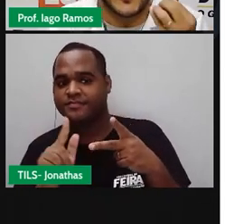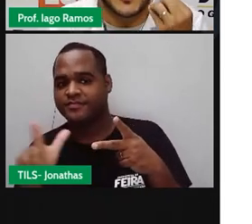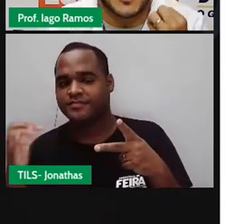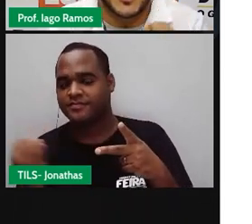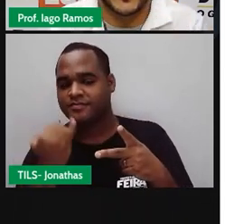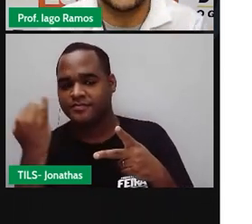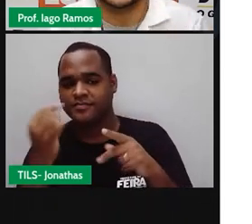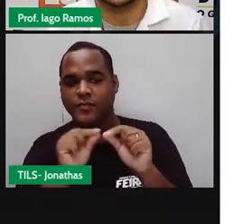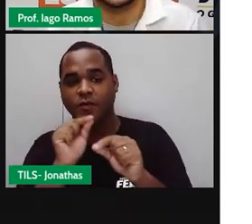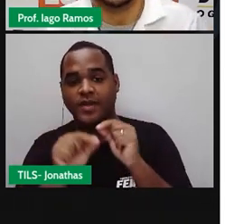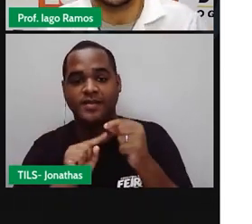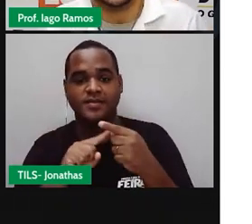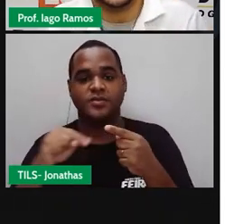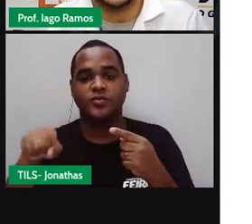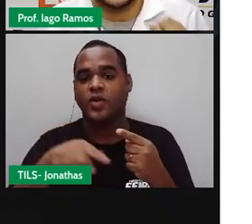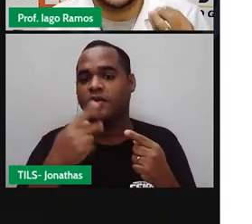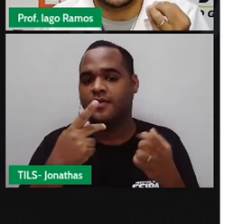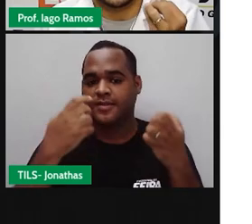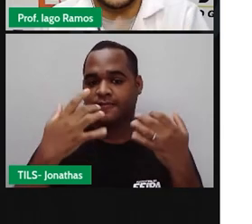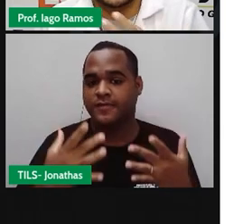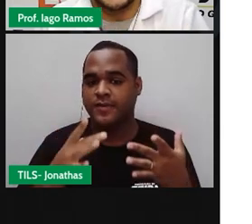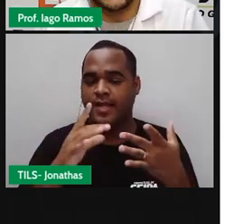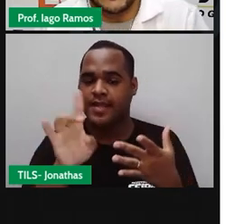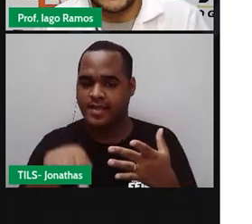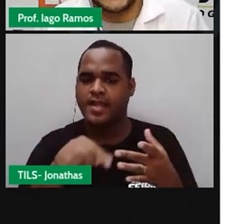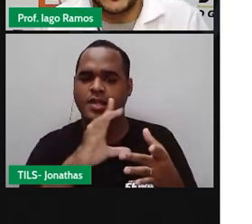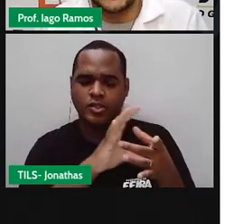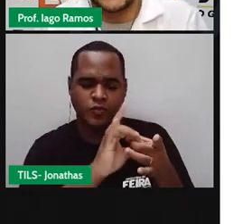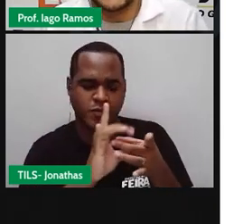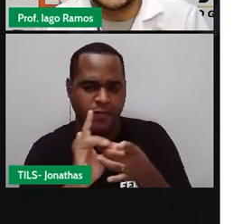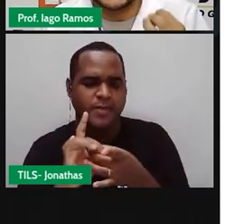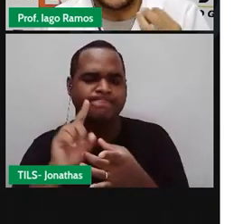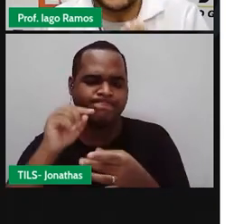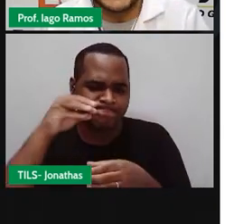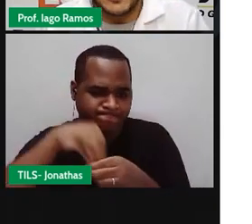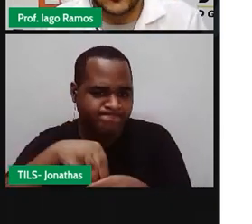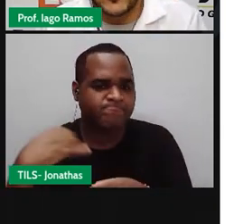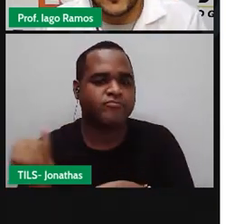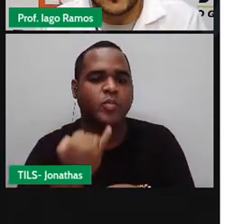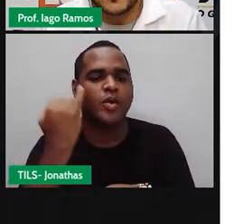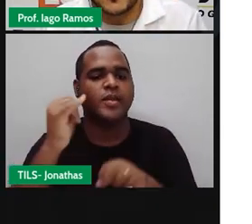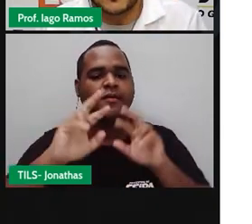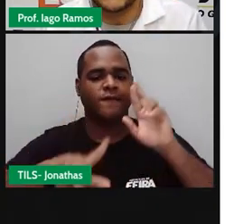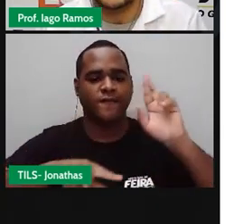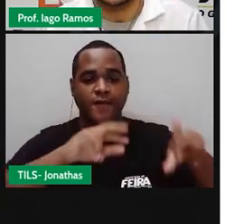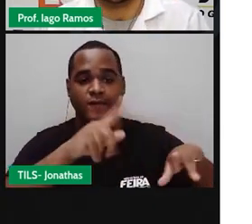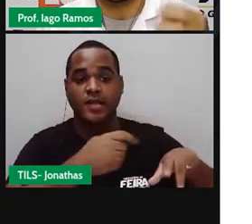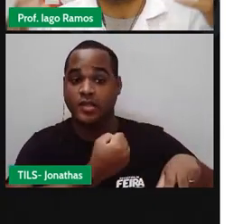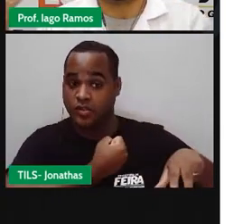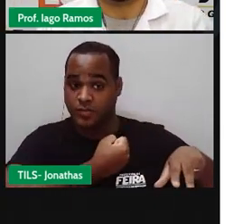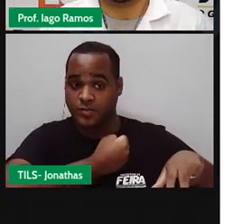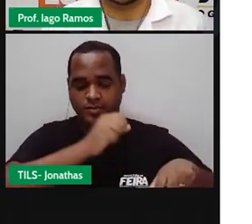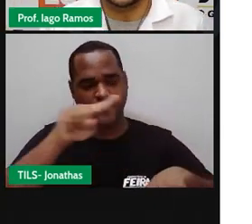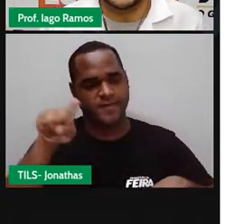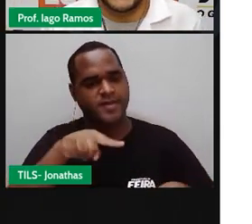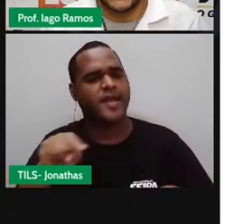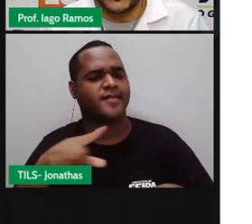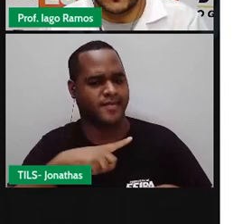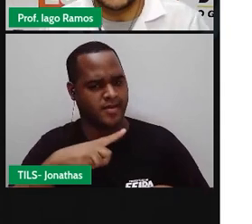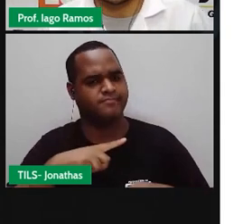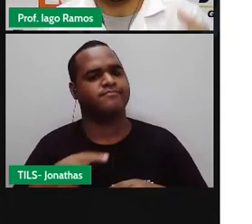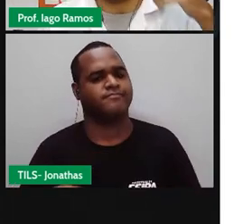foi a gente reconhecer que esses números inteiros são usados em diferentes